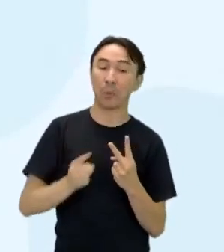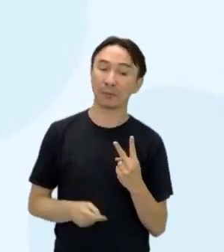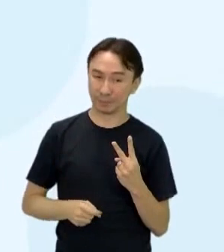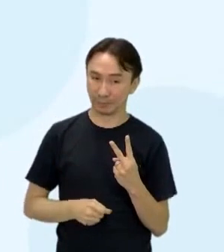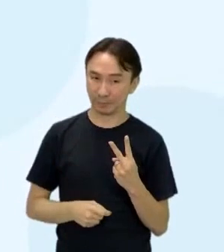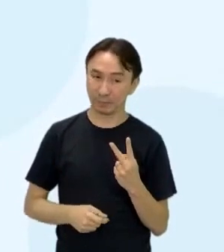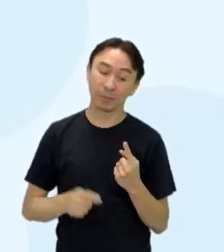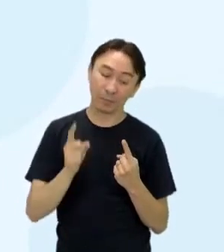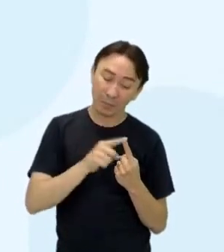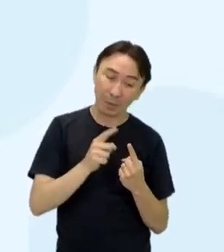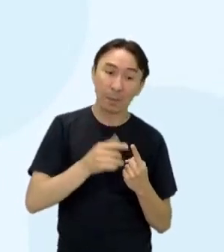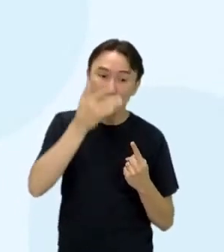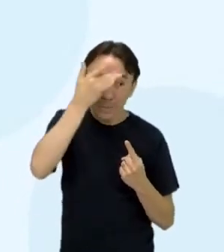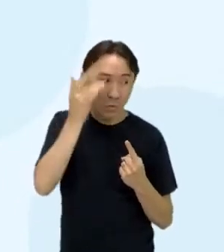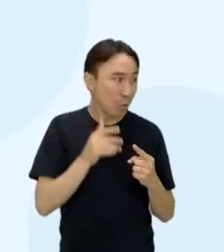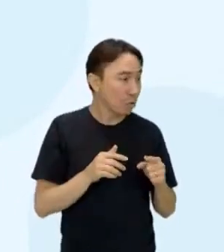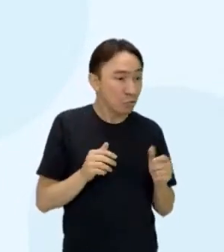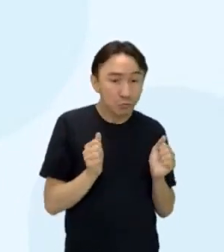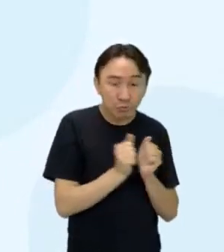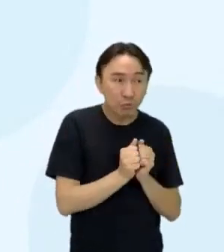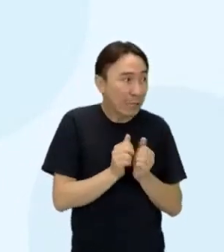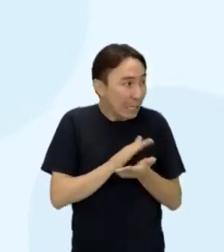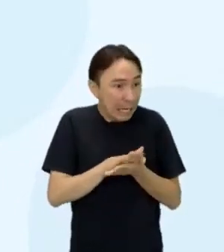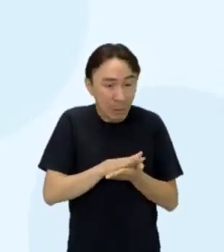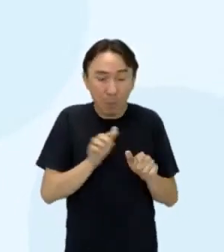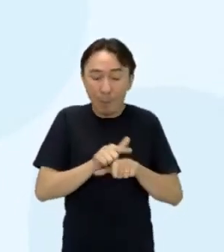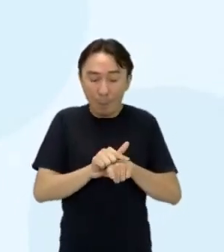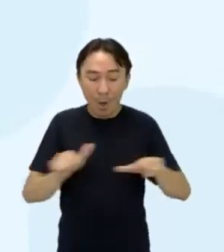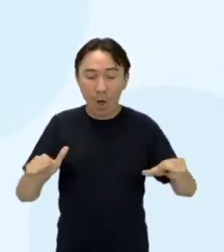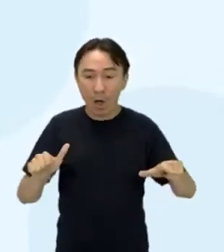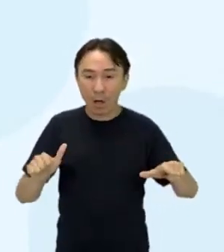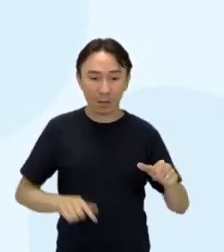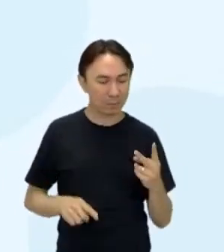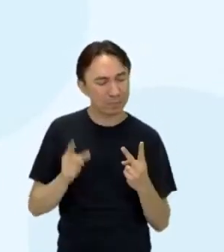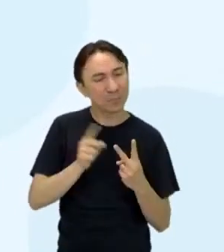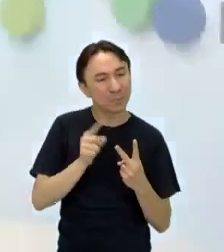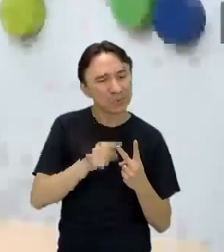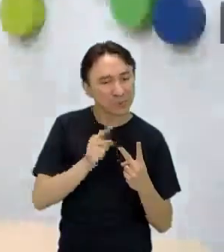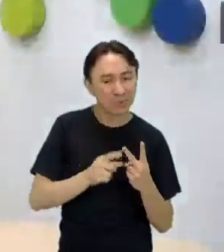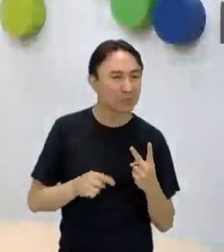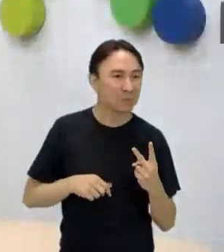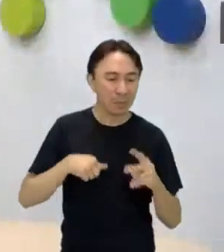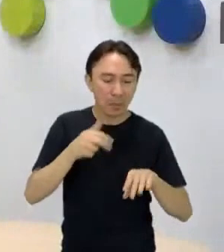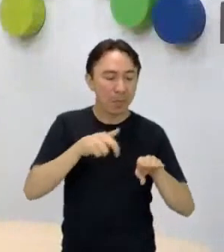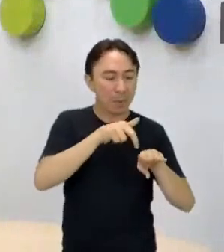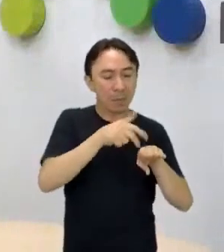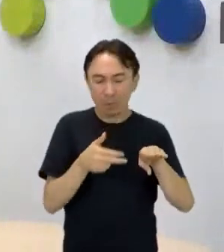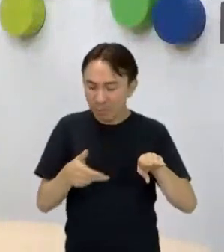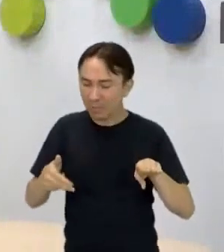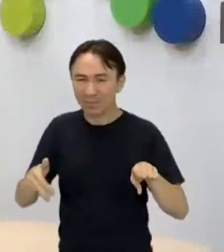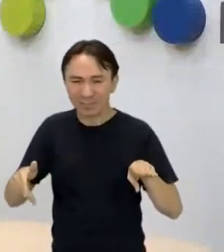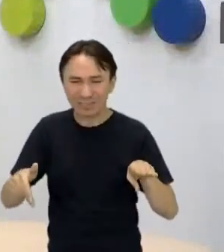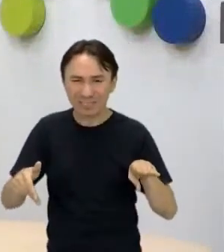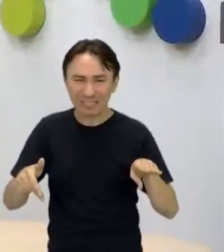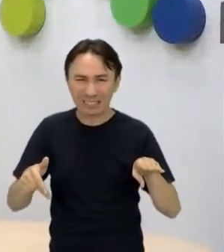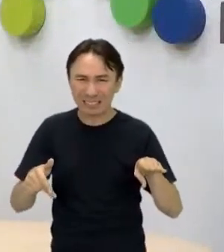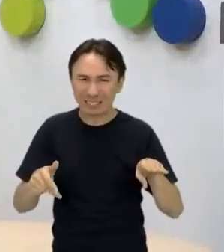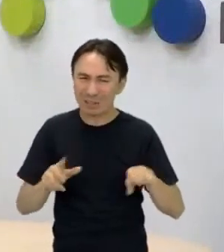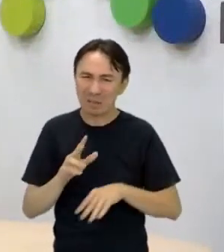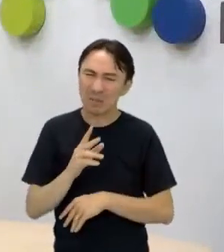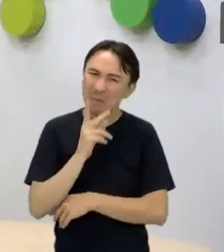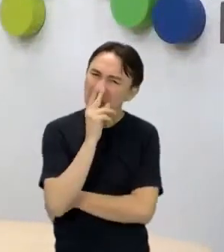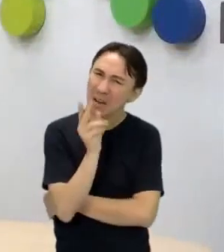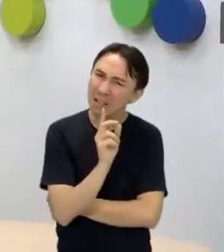quando não for ninguém no bonde, e a segunda, ao descer. O será que é esse quebra-queixos? Porque não está parecendo doce, não. Mesmo porque ele nem fala em comer, né?